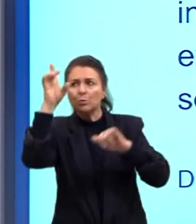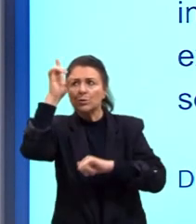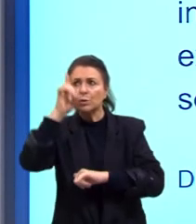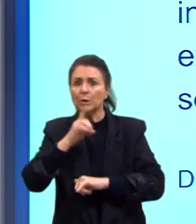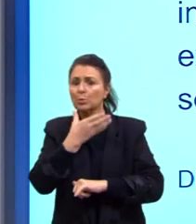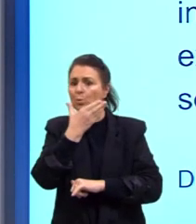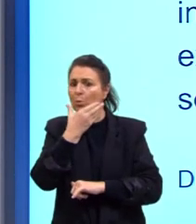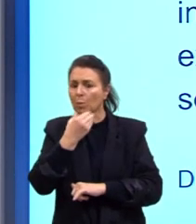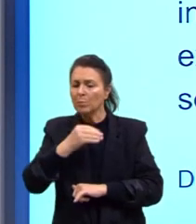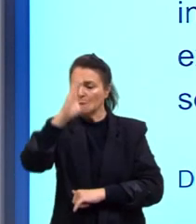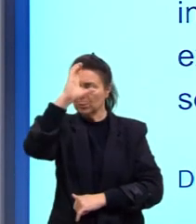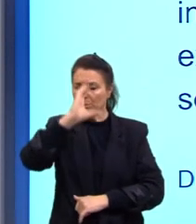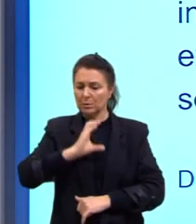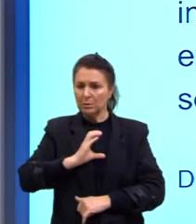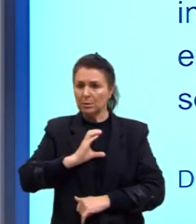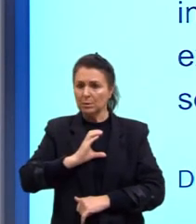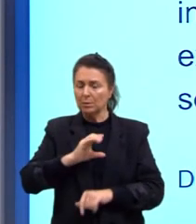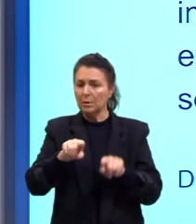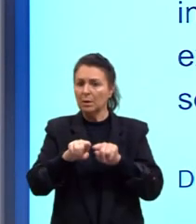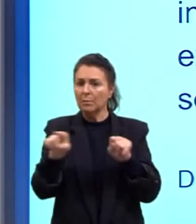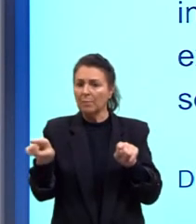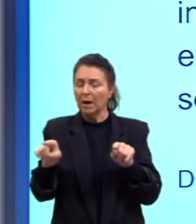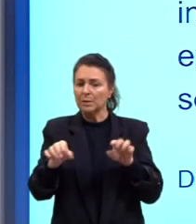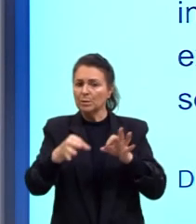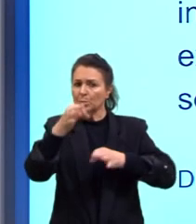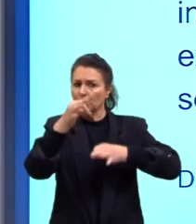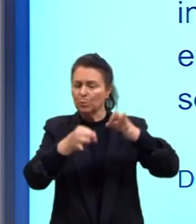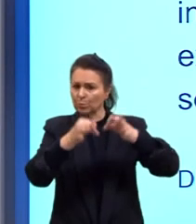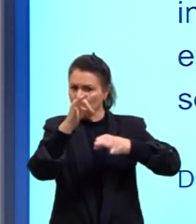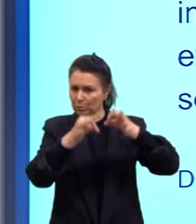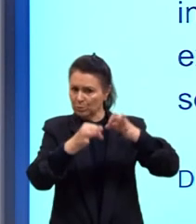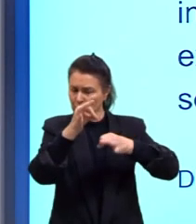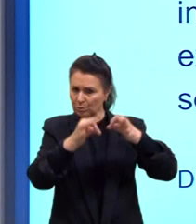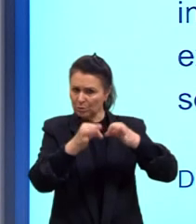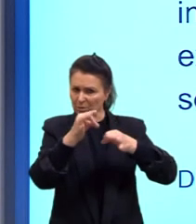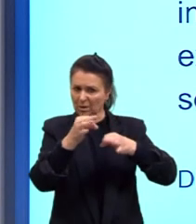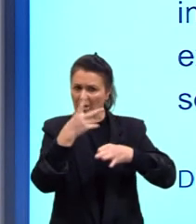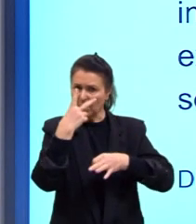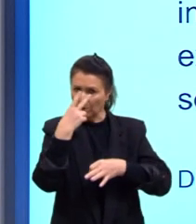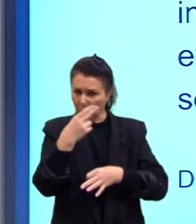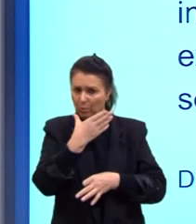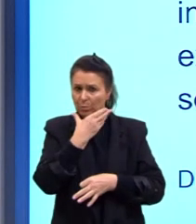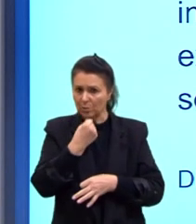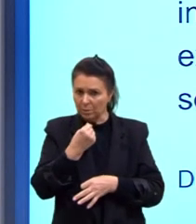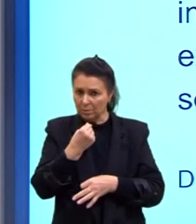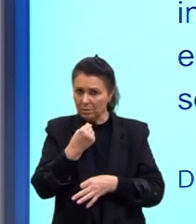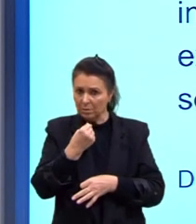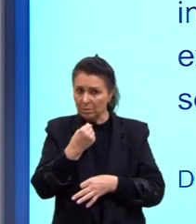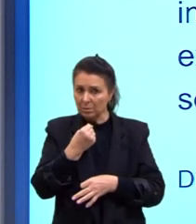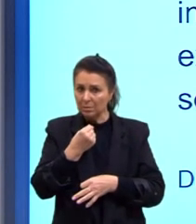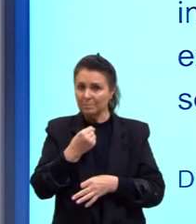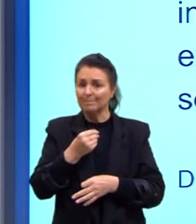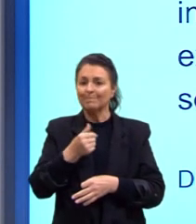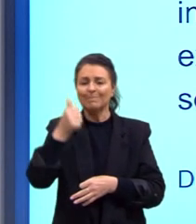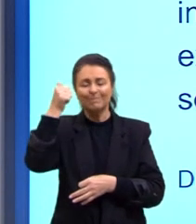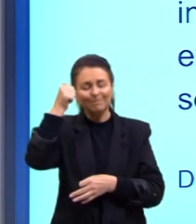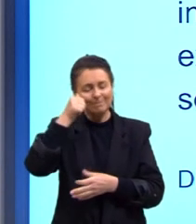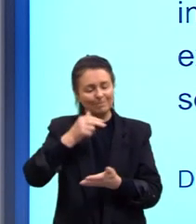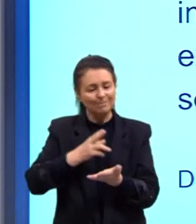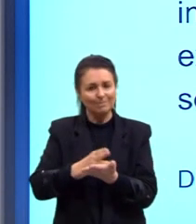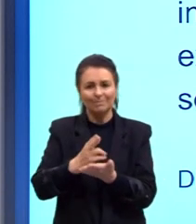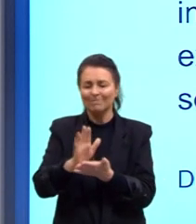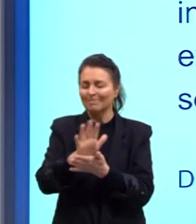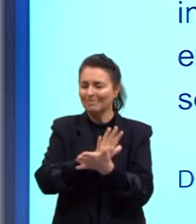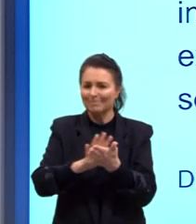cidadão. Mas aquela paridade jurídica ela varia para os homens. As mulheres continuaram sem os seus direitos. daí,